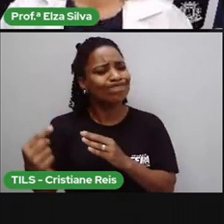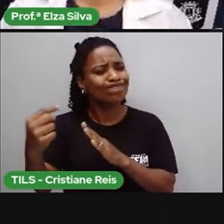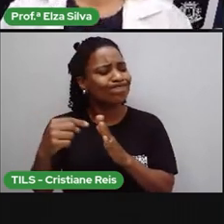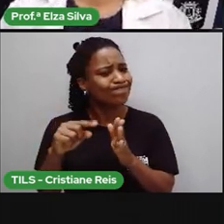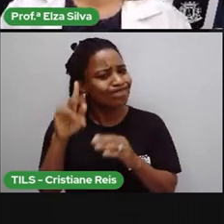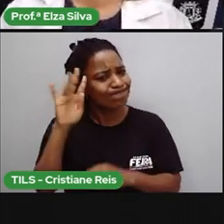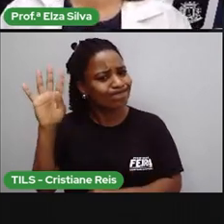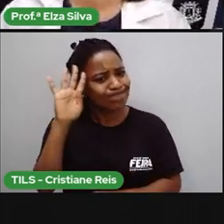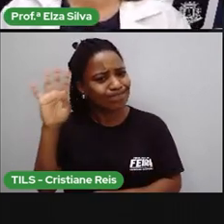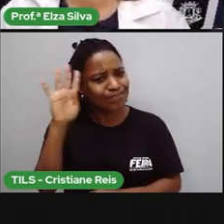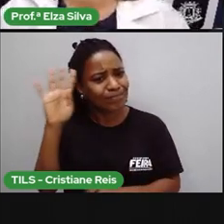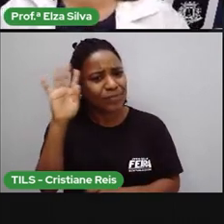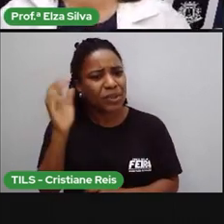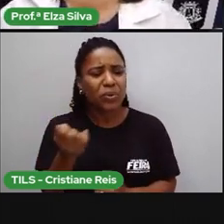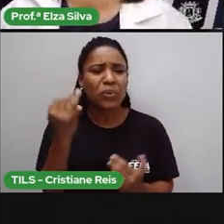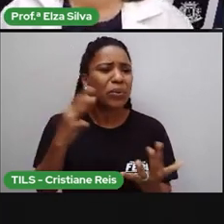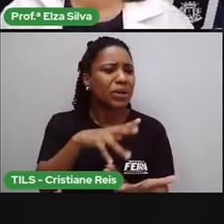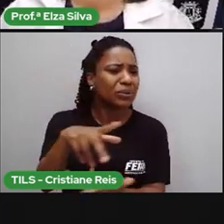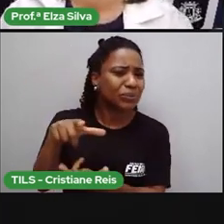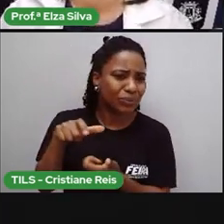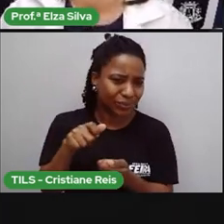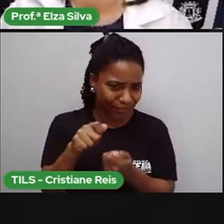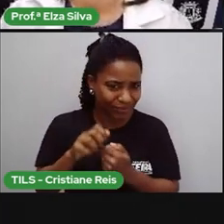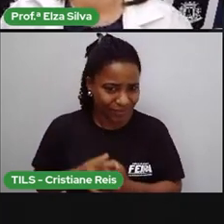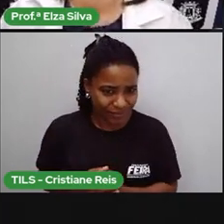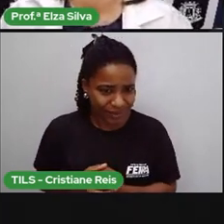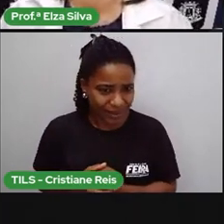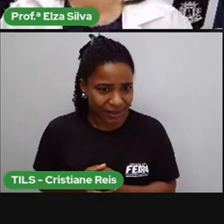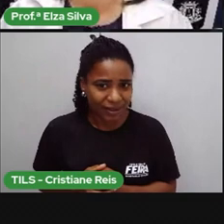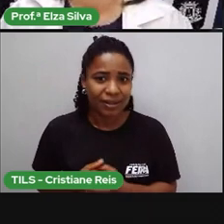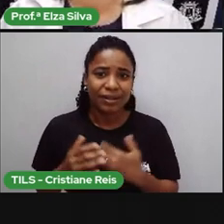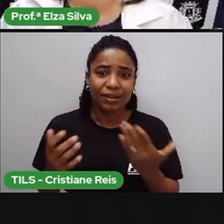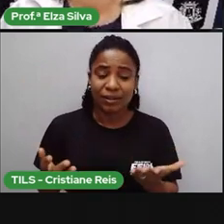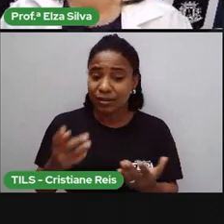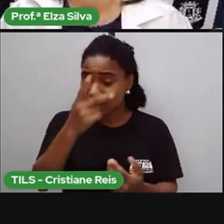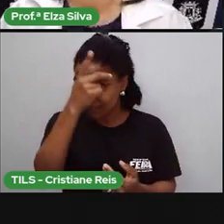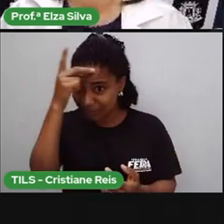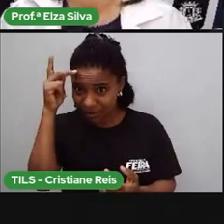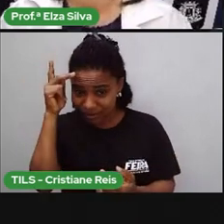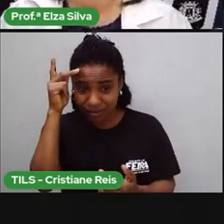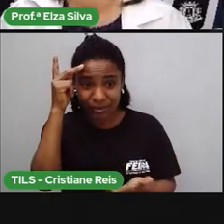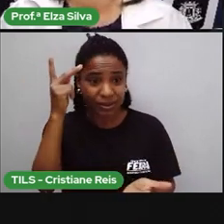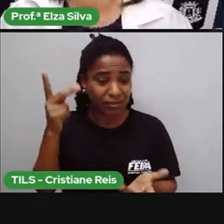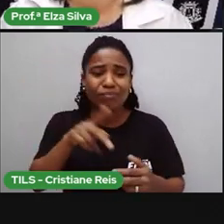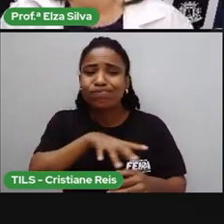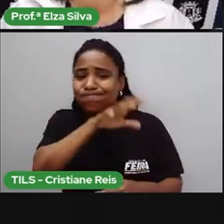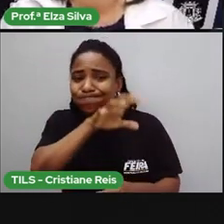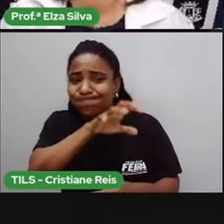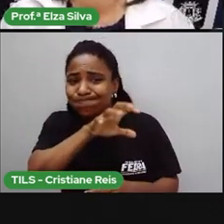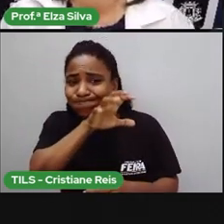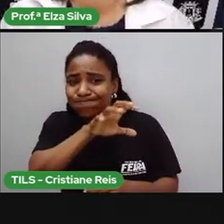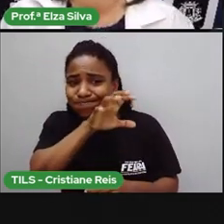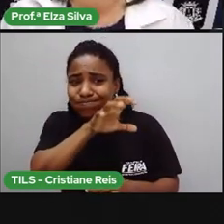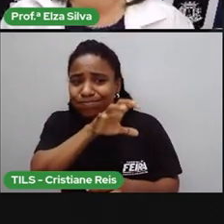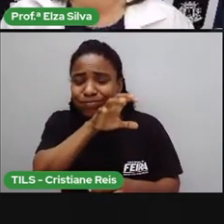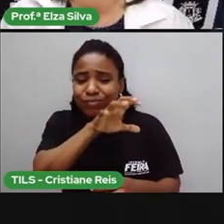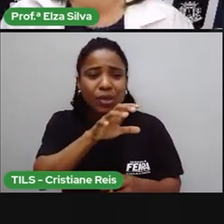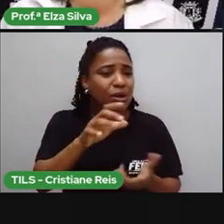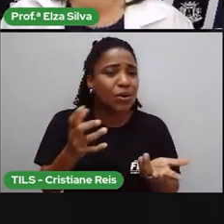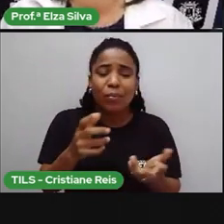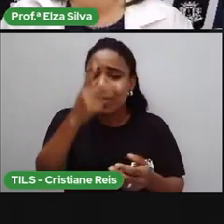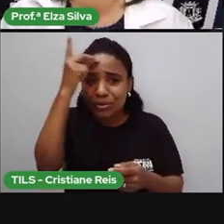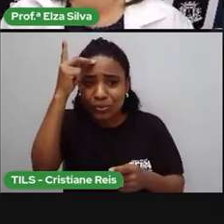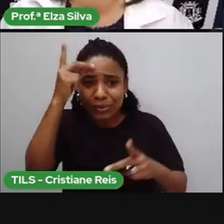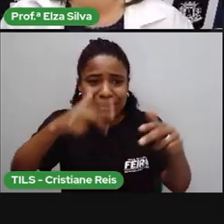Assim como os biólogos não sabem exatamente quantas espécies animais e vegetais existem no mundo, porque muitas delas